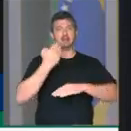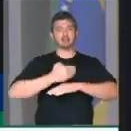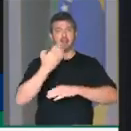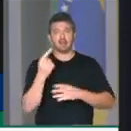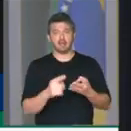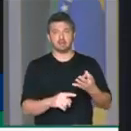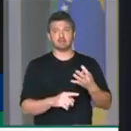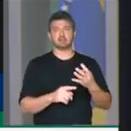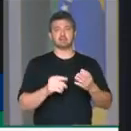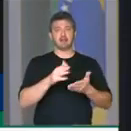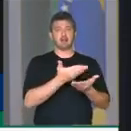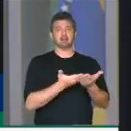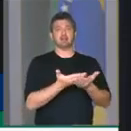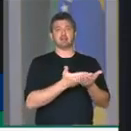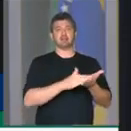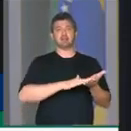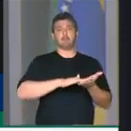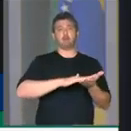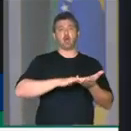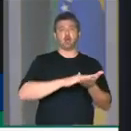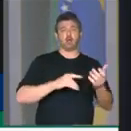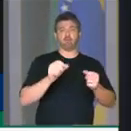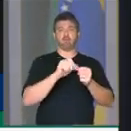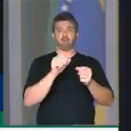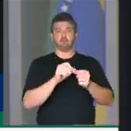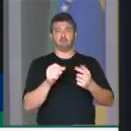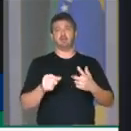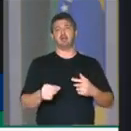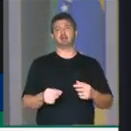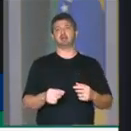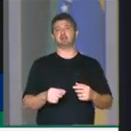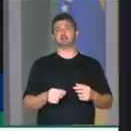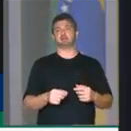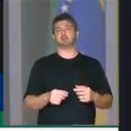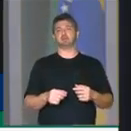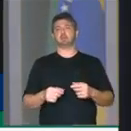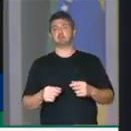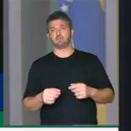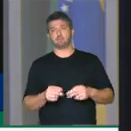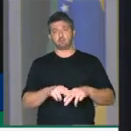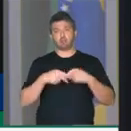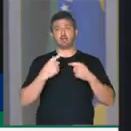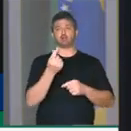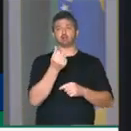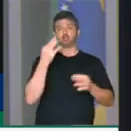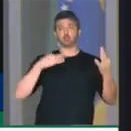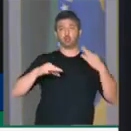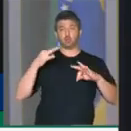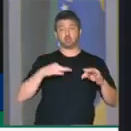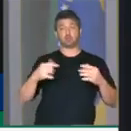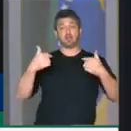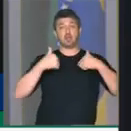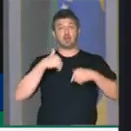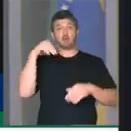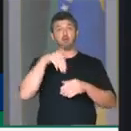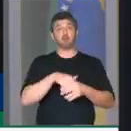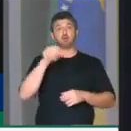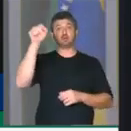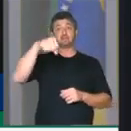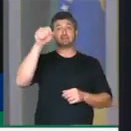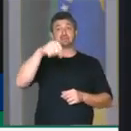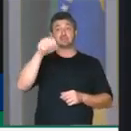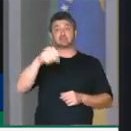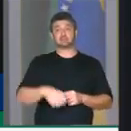é uma tapioqueira no alto da sede Olinda que é beneficiado com o recurso do turismo. Então, eu voto sim